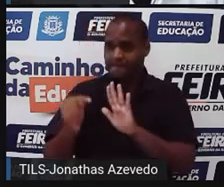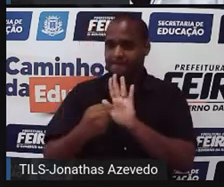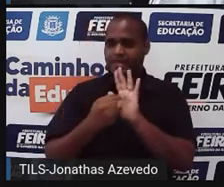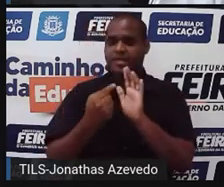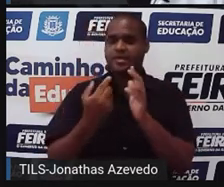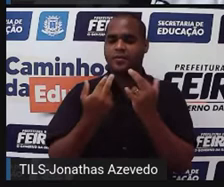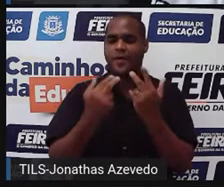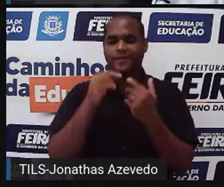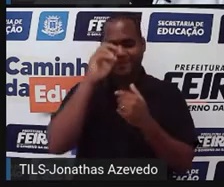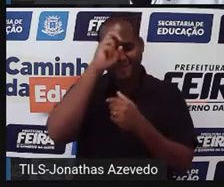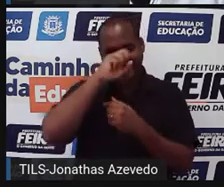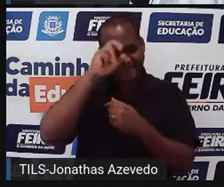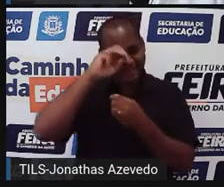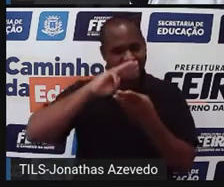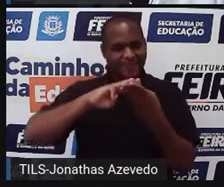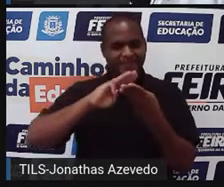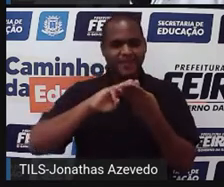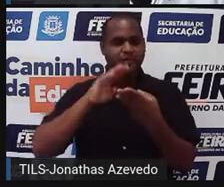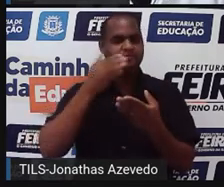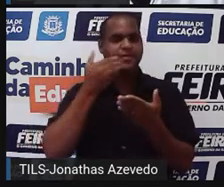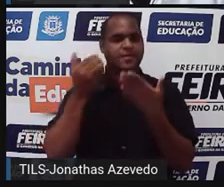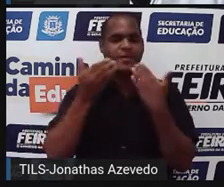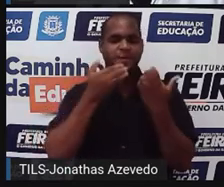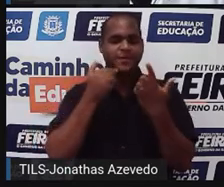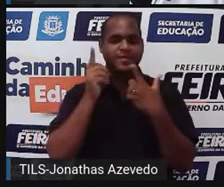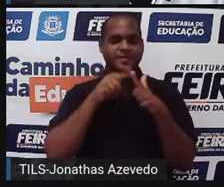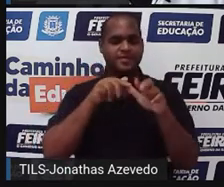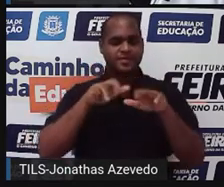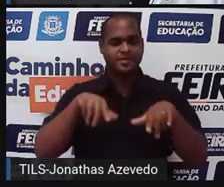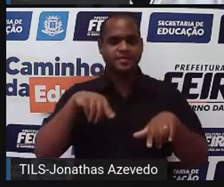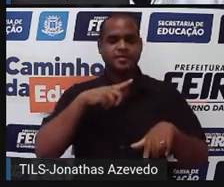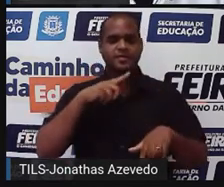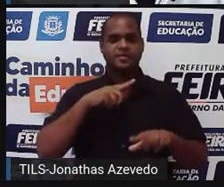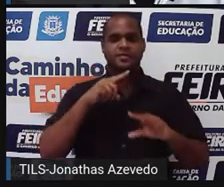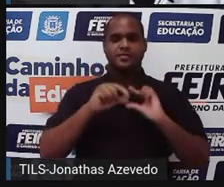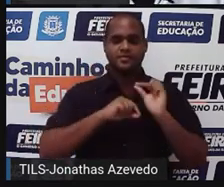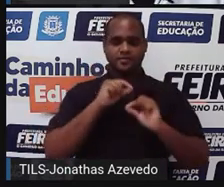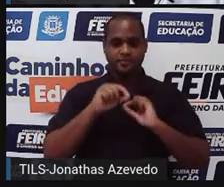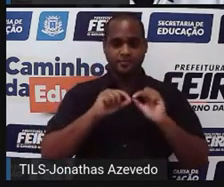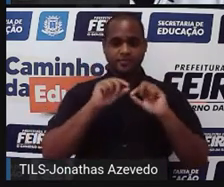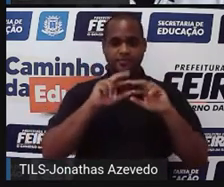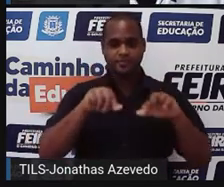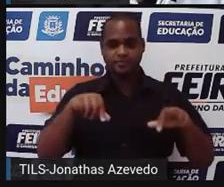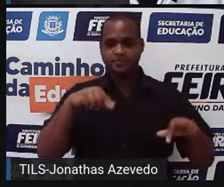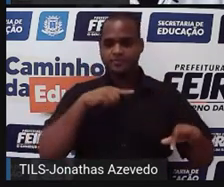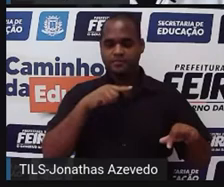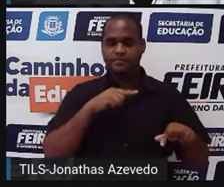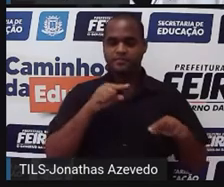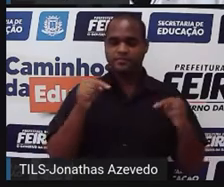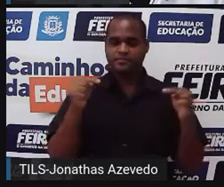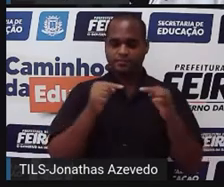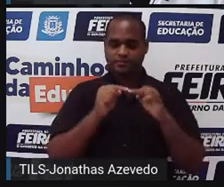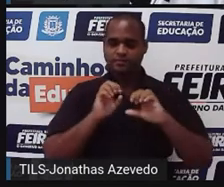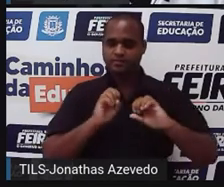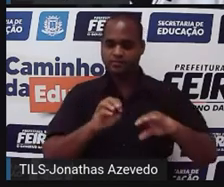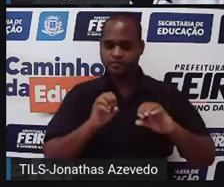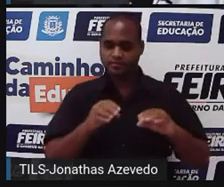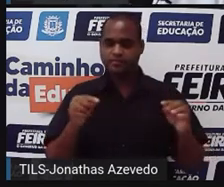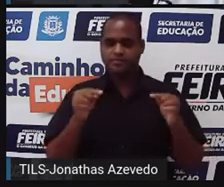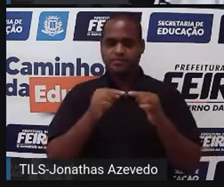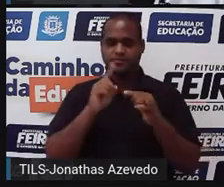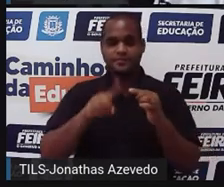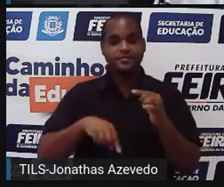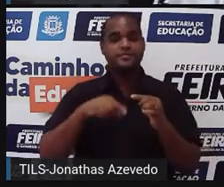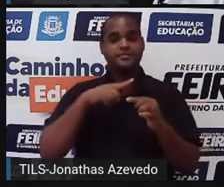o mesmo, aprender matemática do melhor jeito que a gente conseguir. E essa aula aqui é para você, que é estudante da nossa